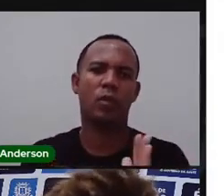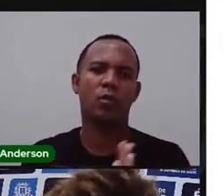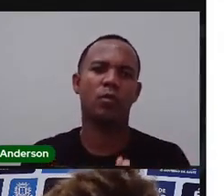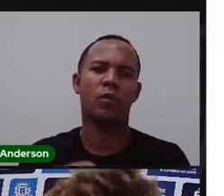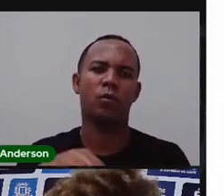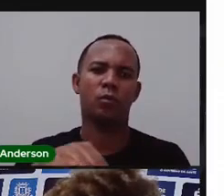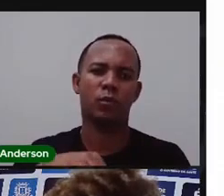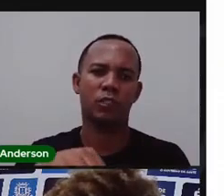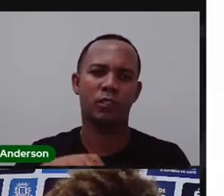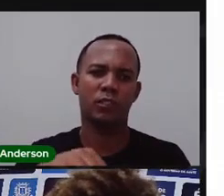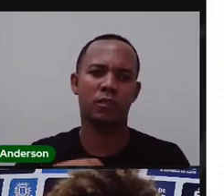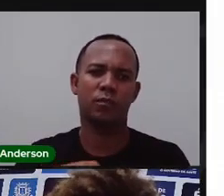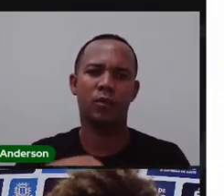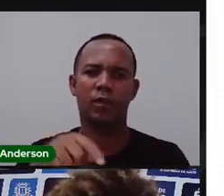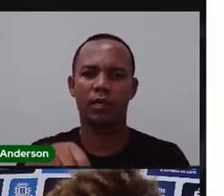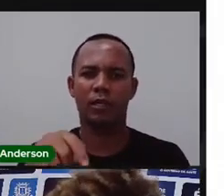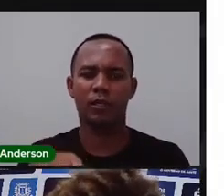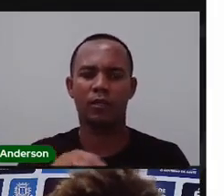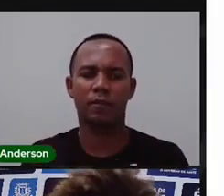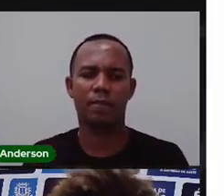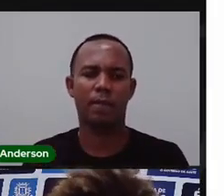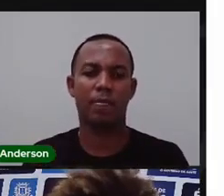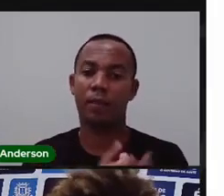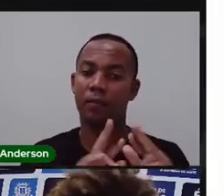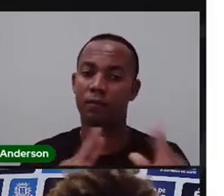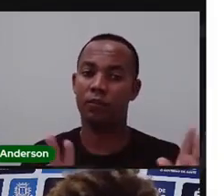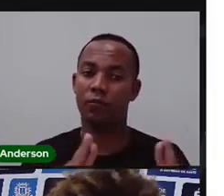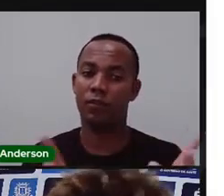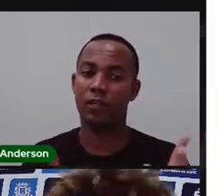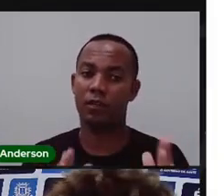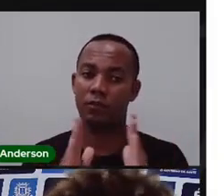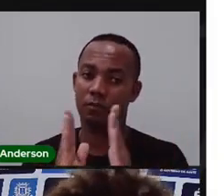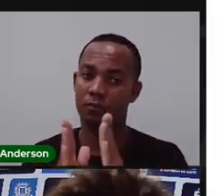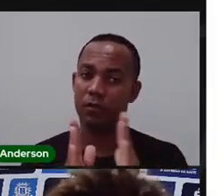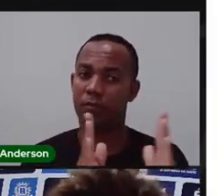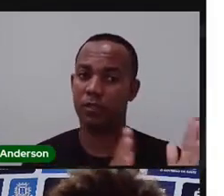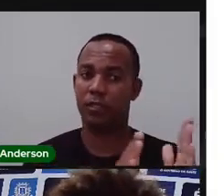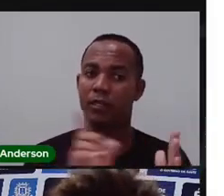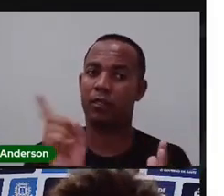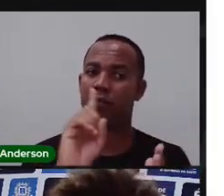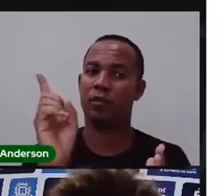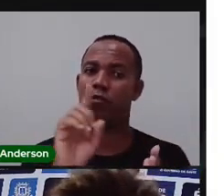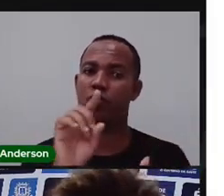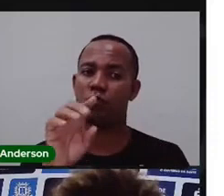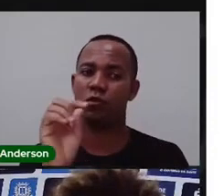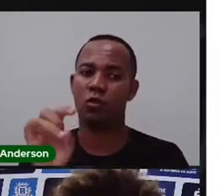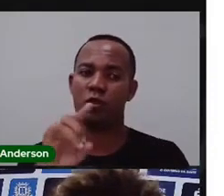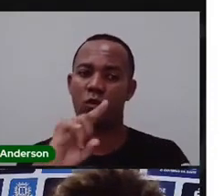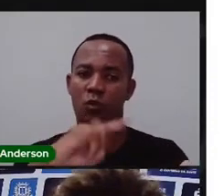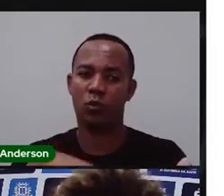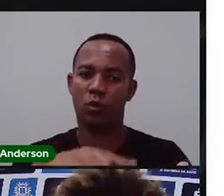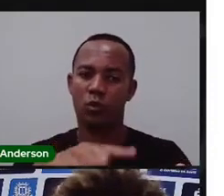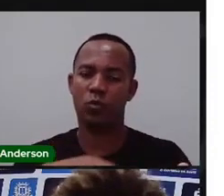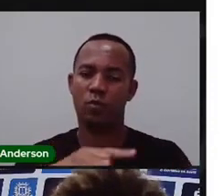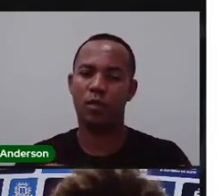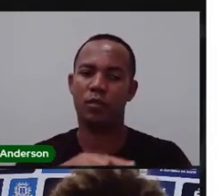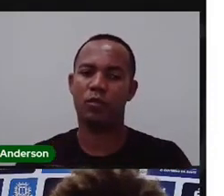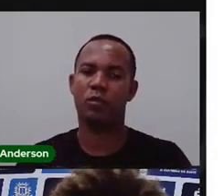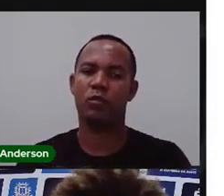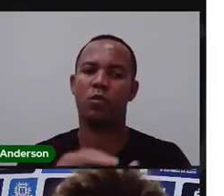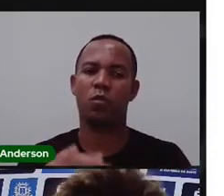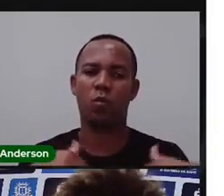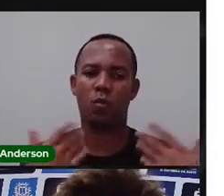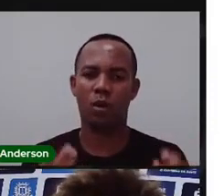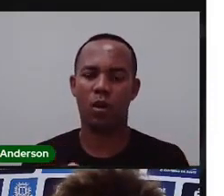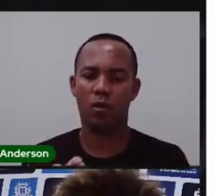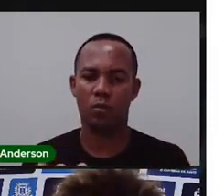é diferente de uma biblioteca, que contém livros para consulta e leitura. Bom, qual será a resposta dessa questão?